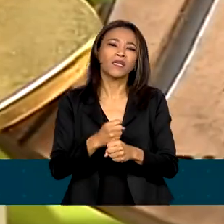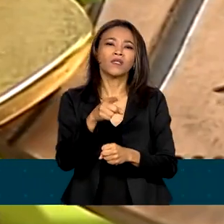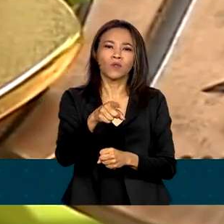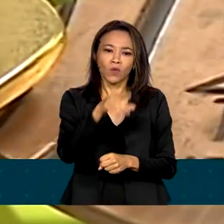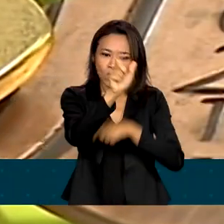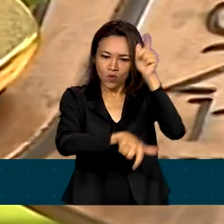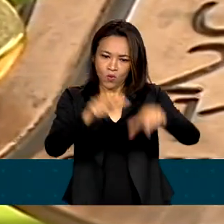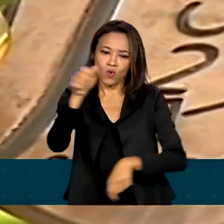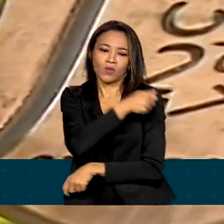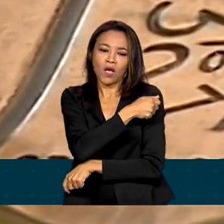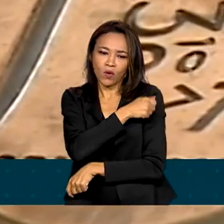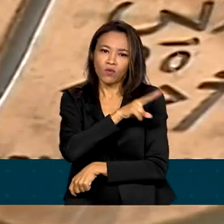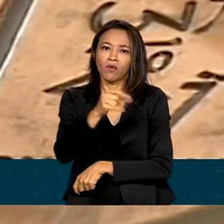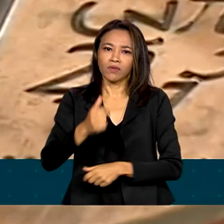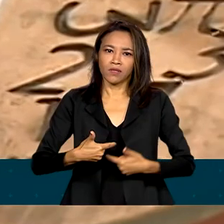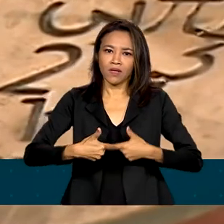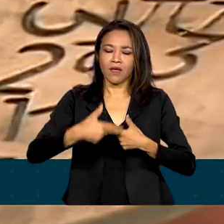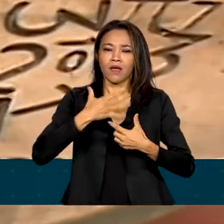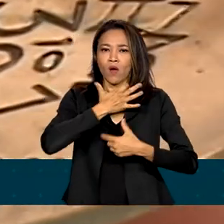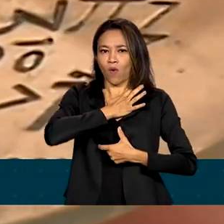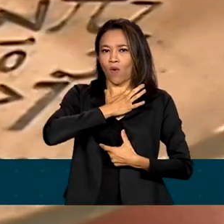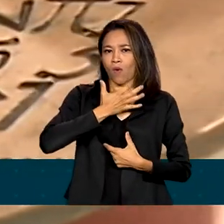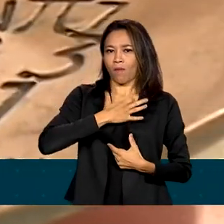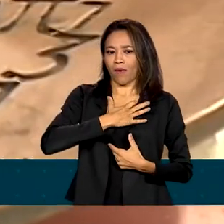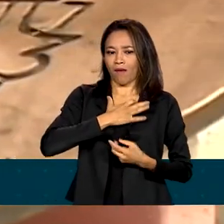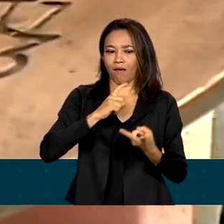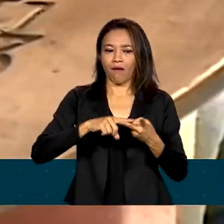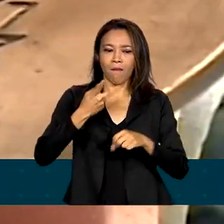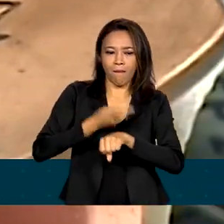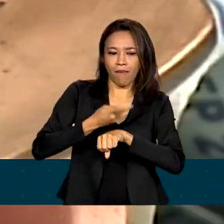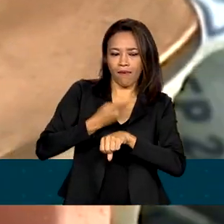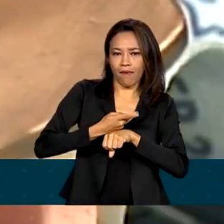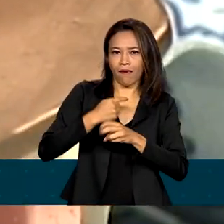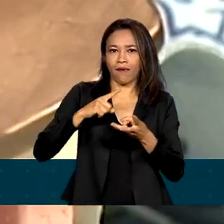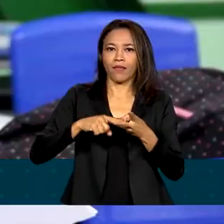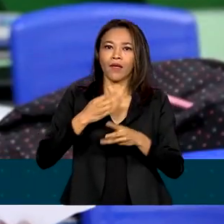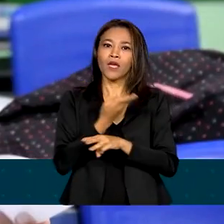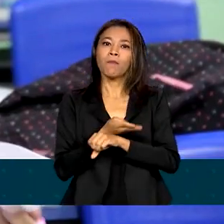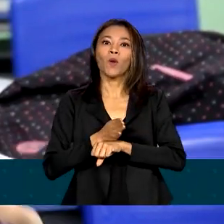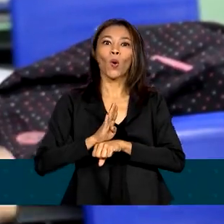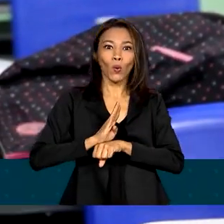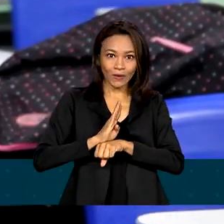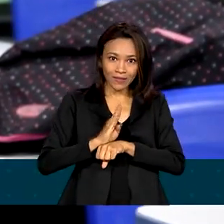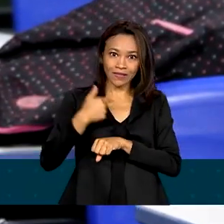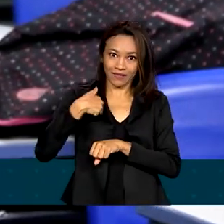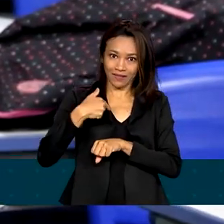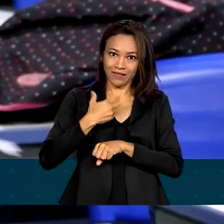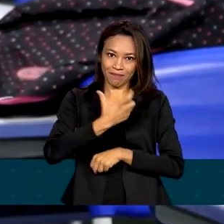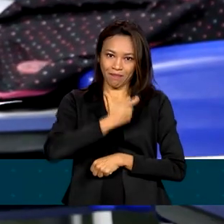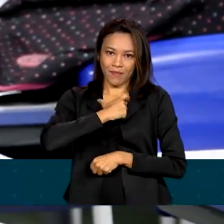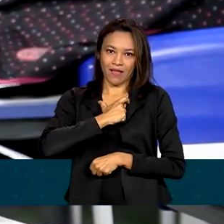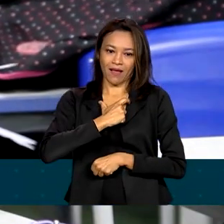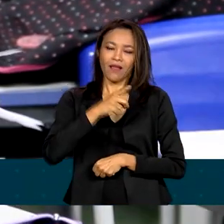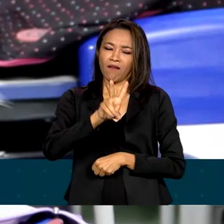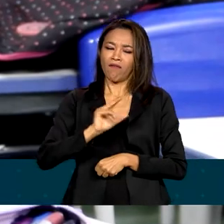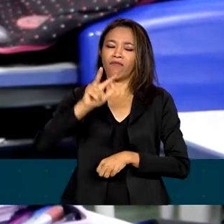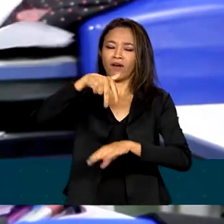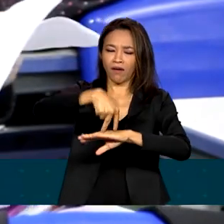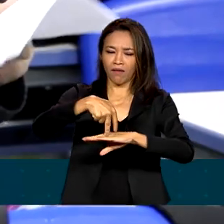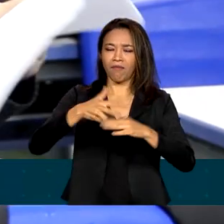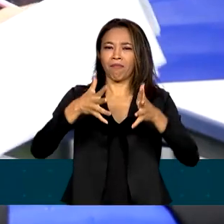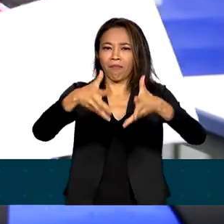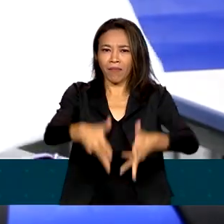premiados com medalhas de ouro, prata e bronze. Além das medalhas, os vencedores vão poder participar do